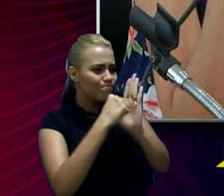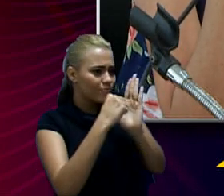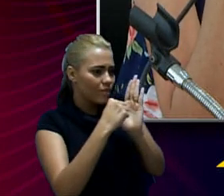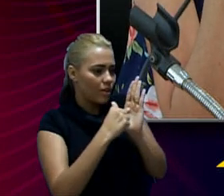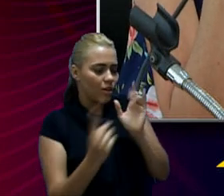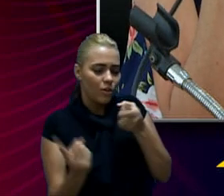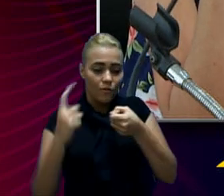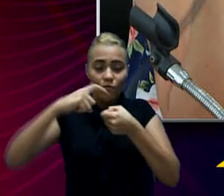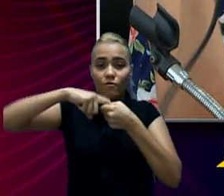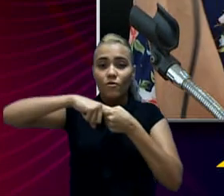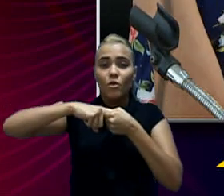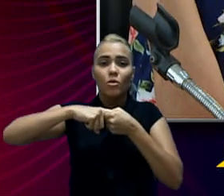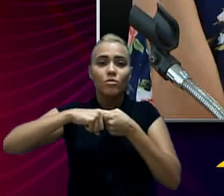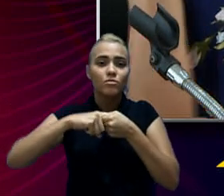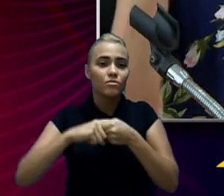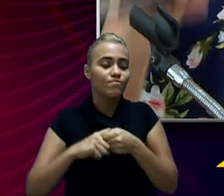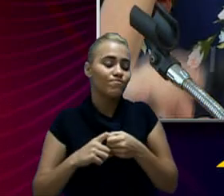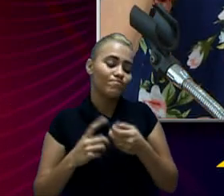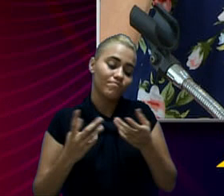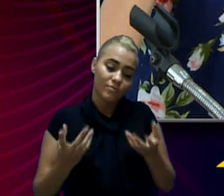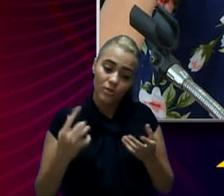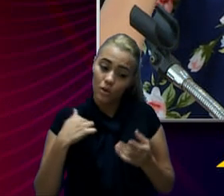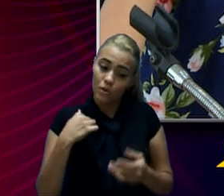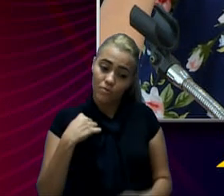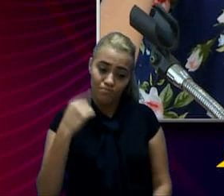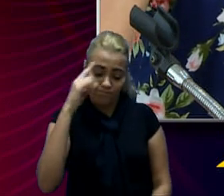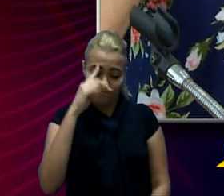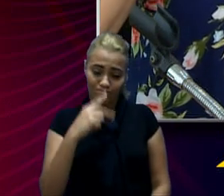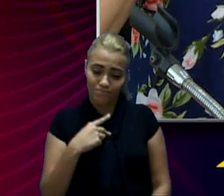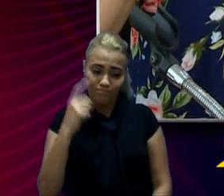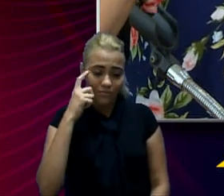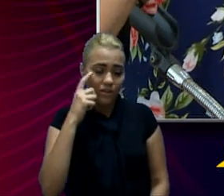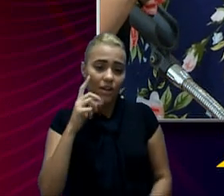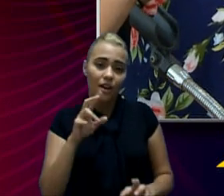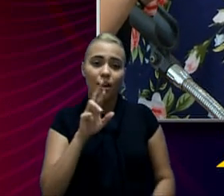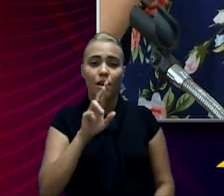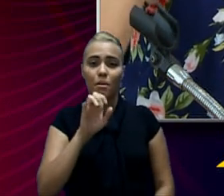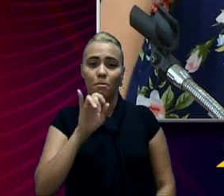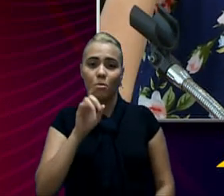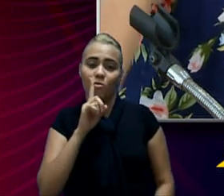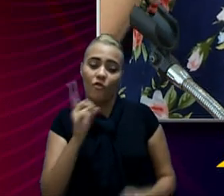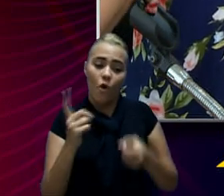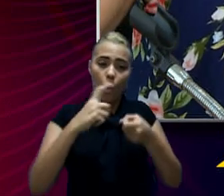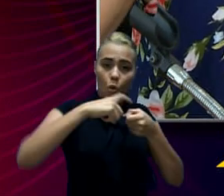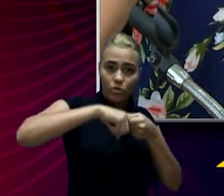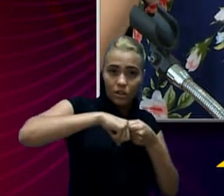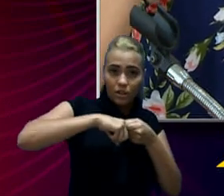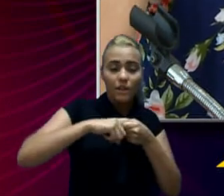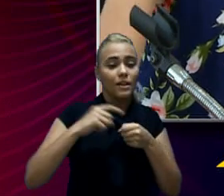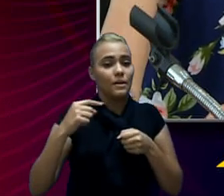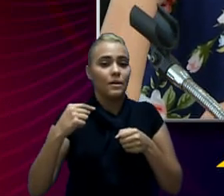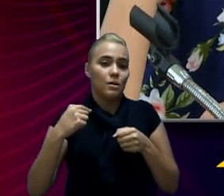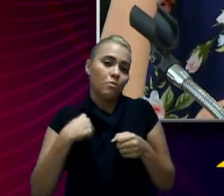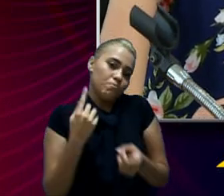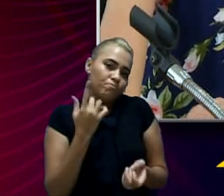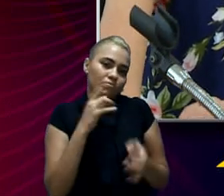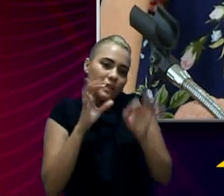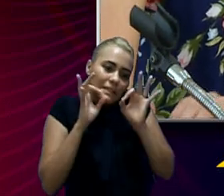a reposição? Eu entendo que a reposição, ela está garantida, porque, quando eu,